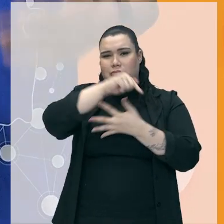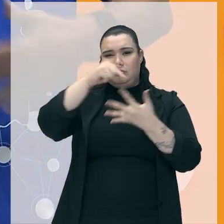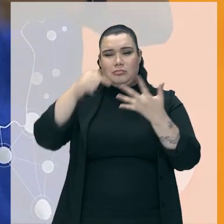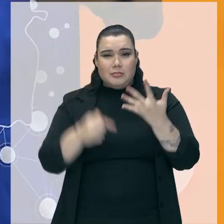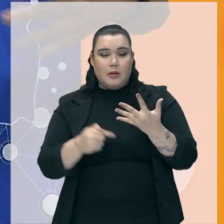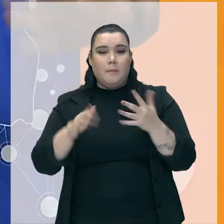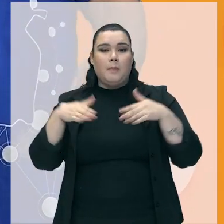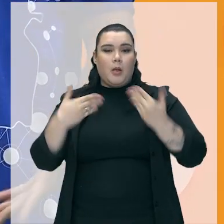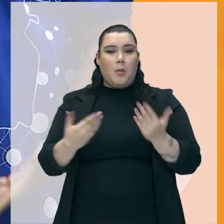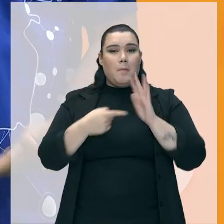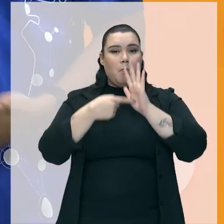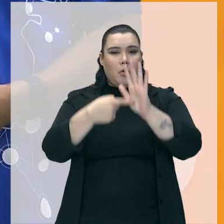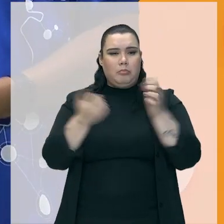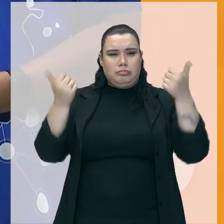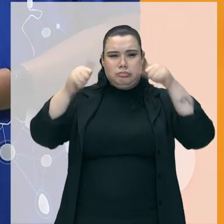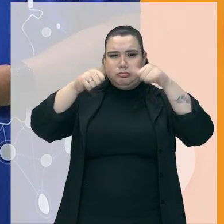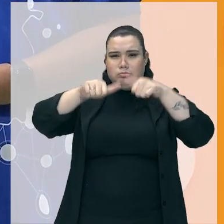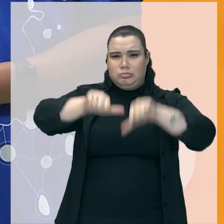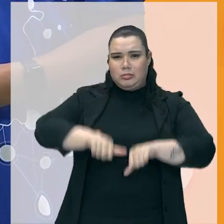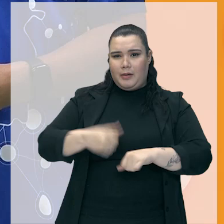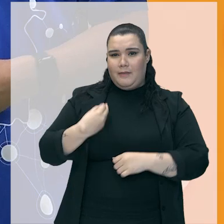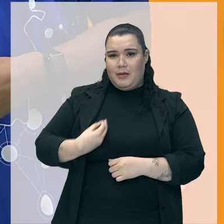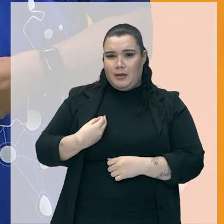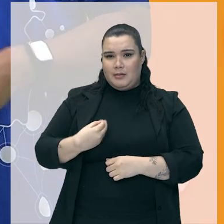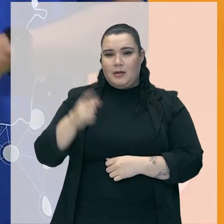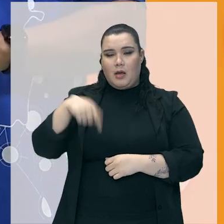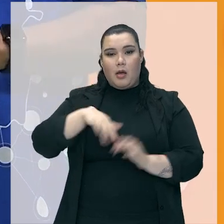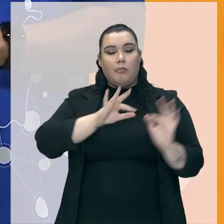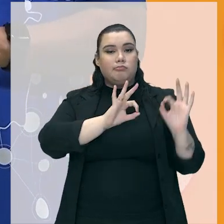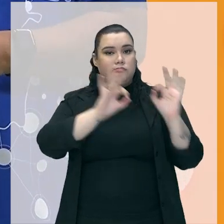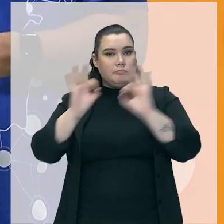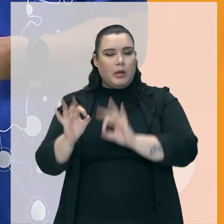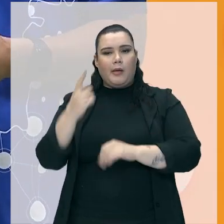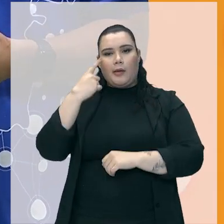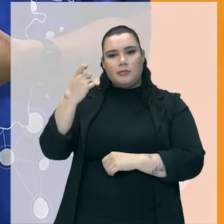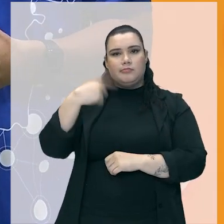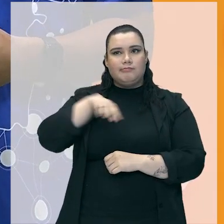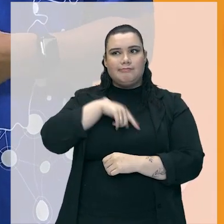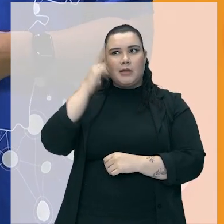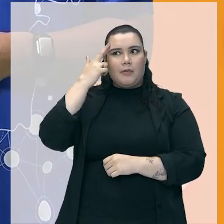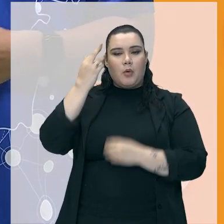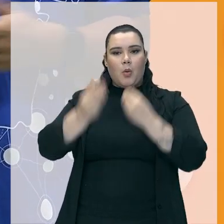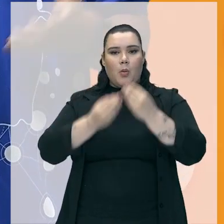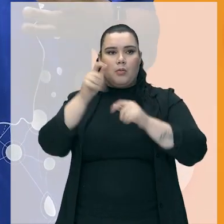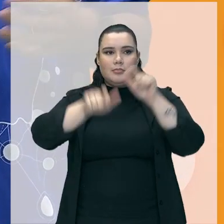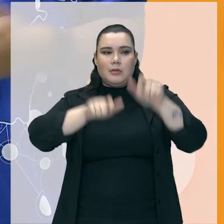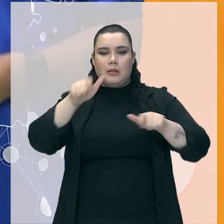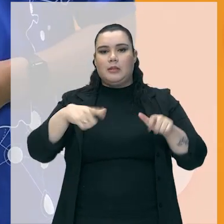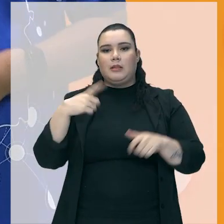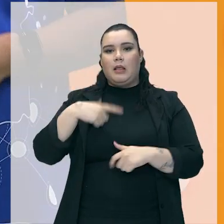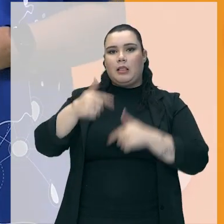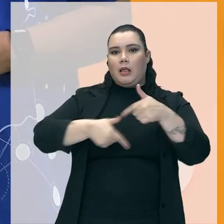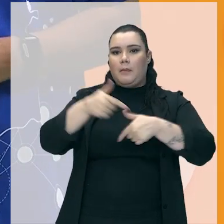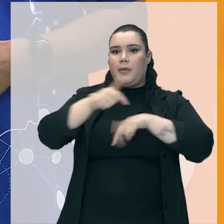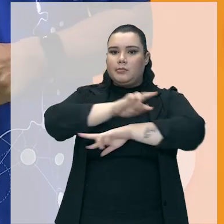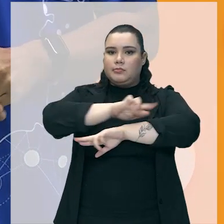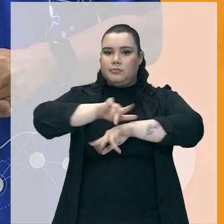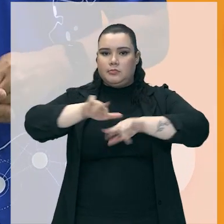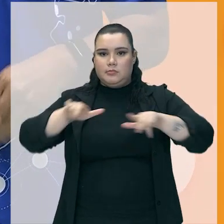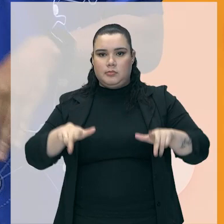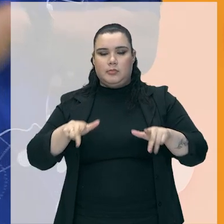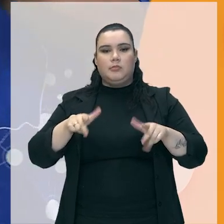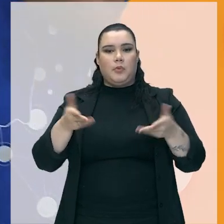mostrando essa piora toda e é um filme, assim, interessantíssimo para a gente refletir sobre essas dinâmicas de trabalho na